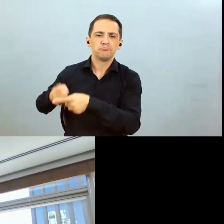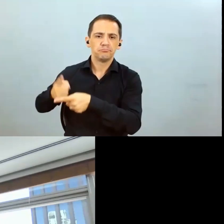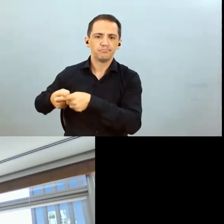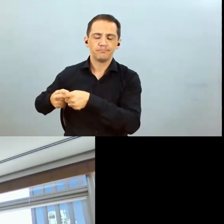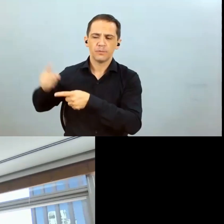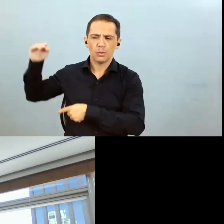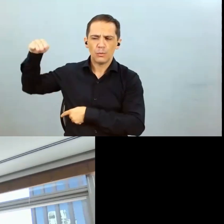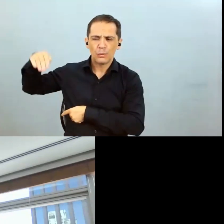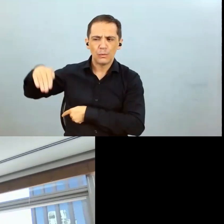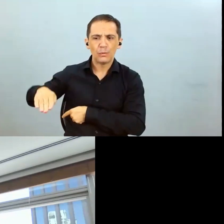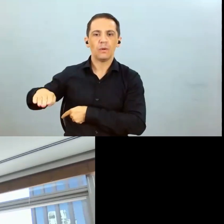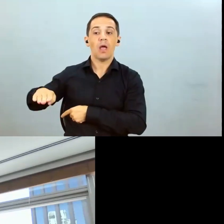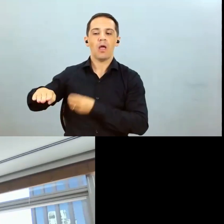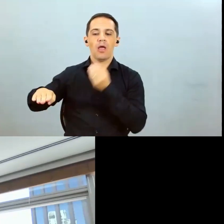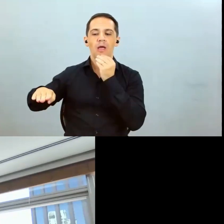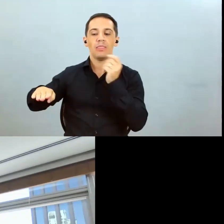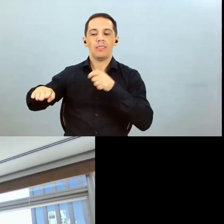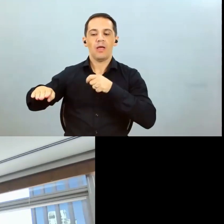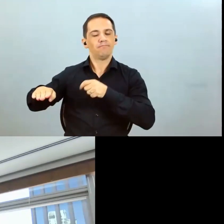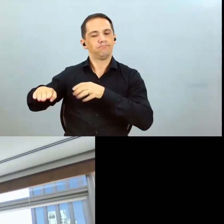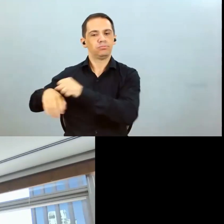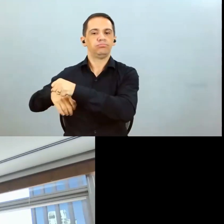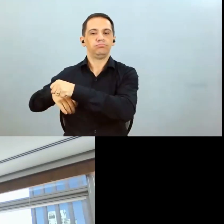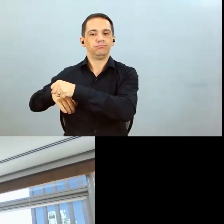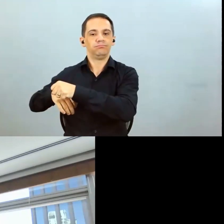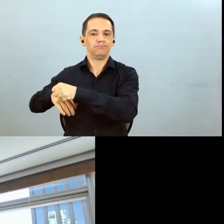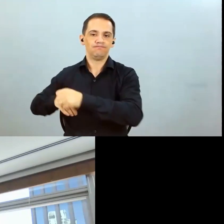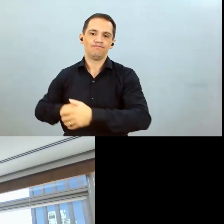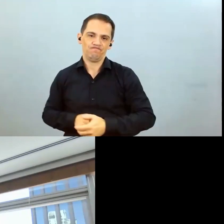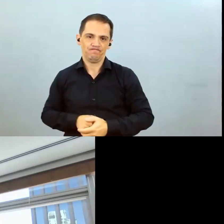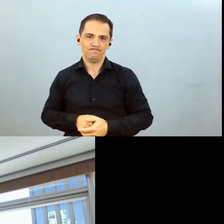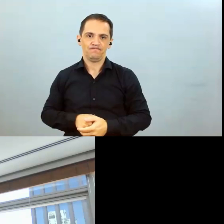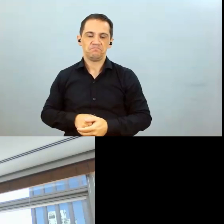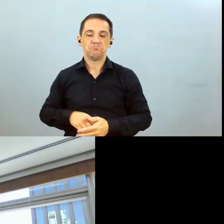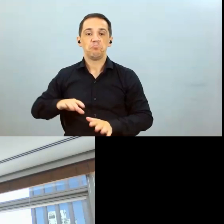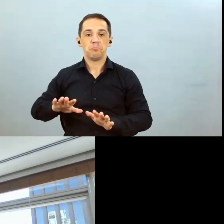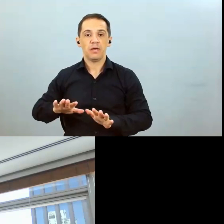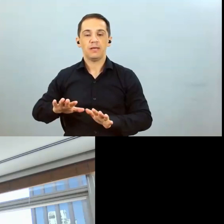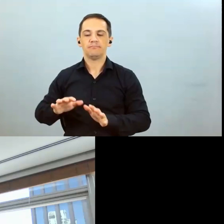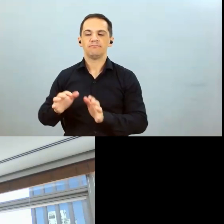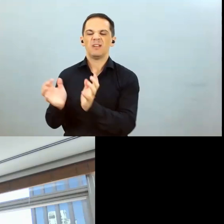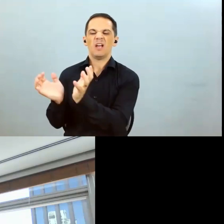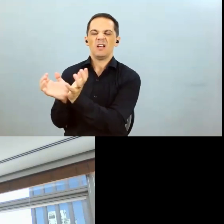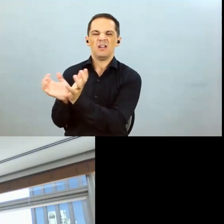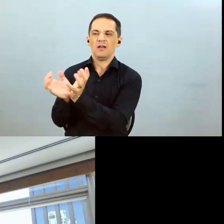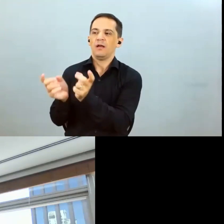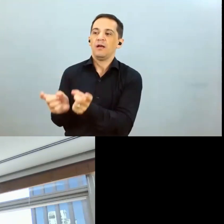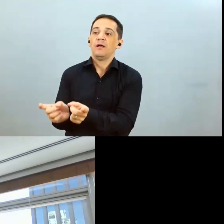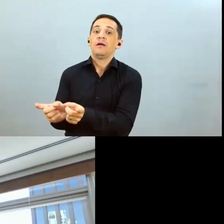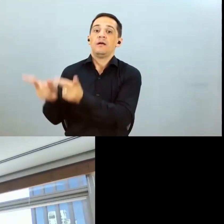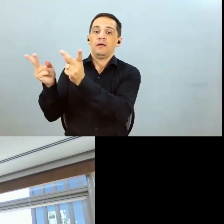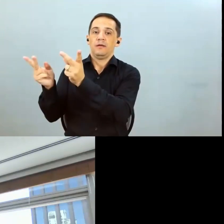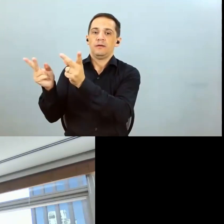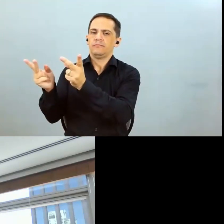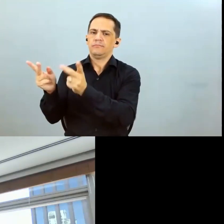oportunidade e a gente não teve a decisão de vender a commodities porque não estava com uma precificação justa em